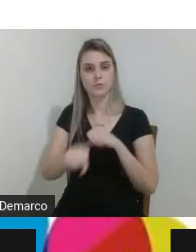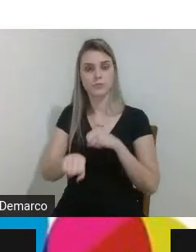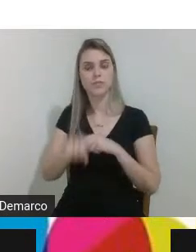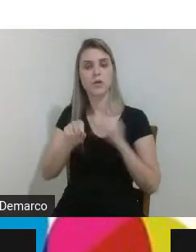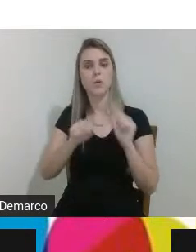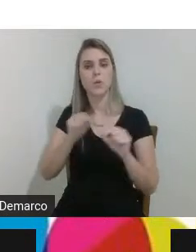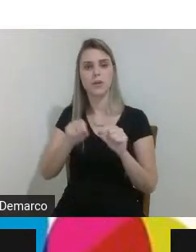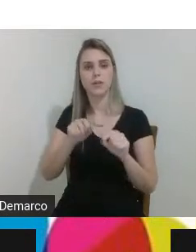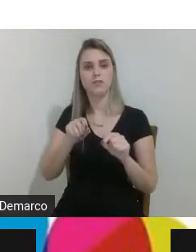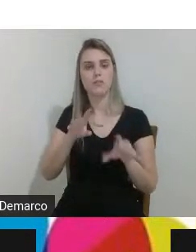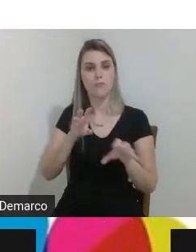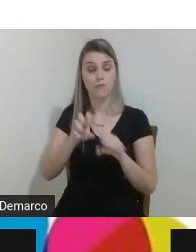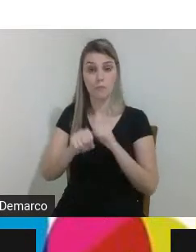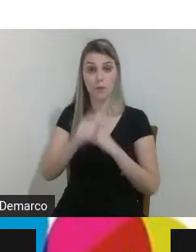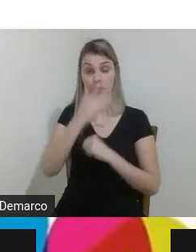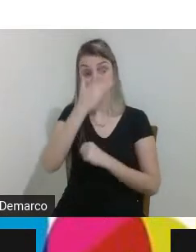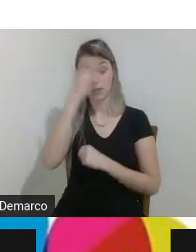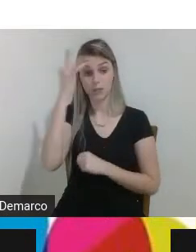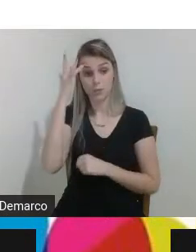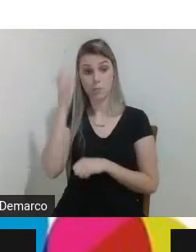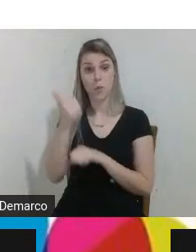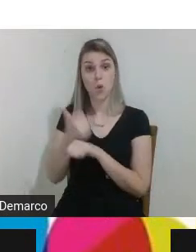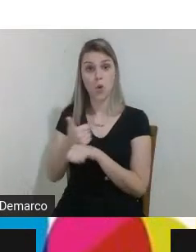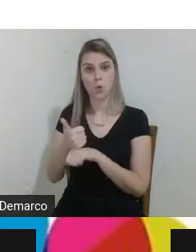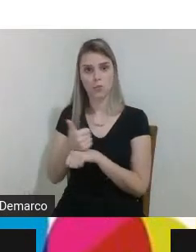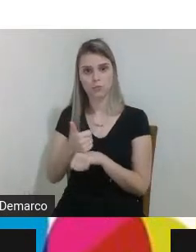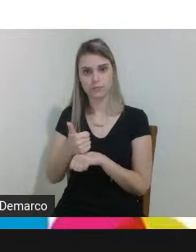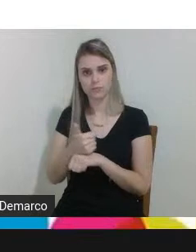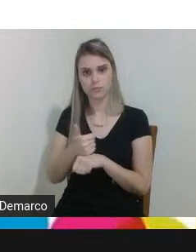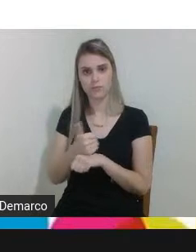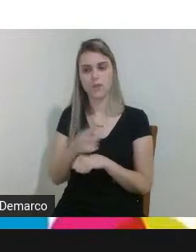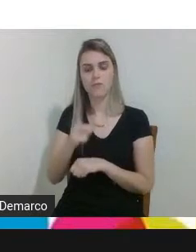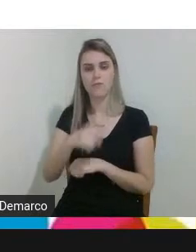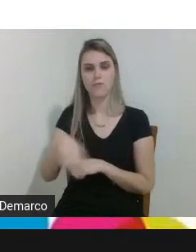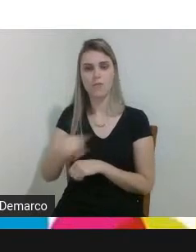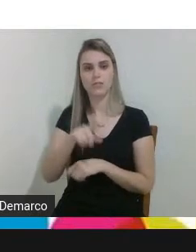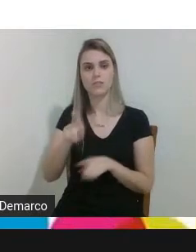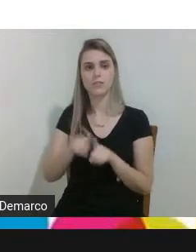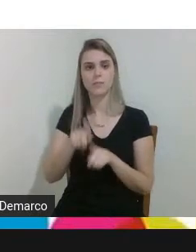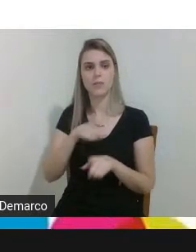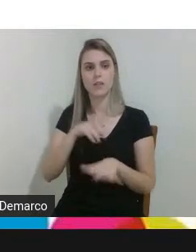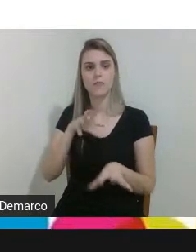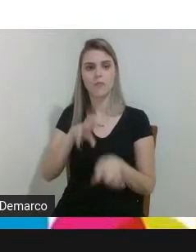pessoas profissionais vocês estão formando